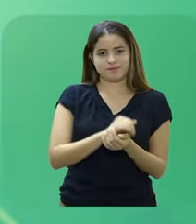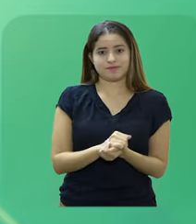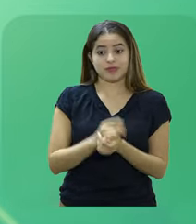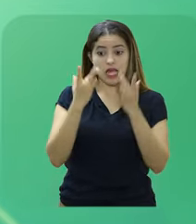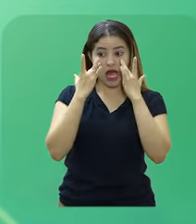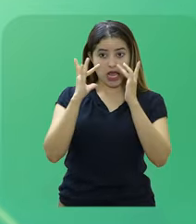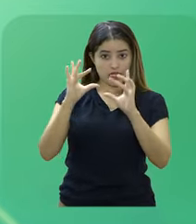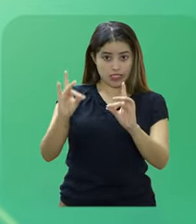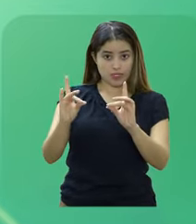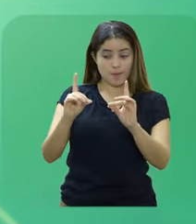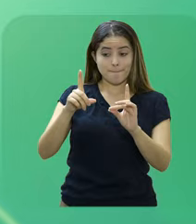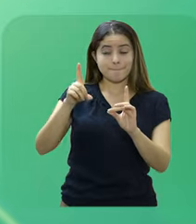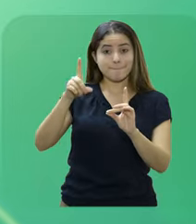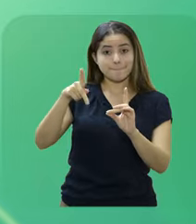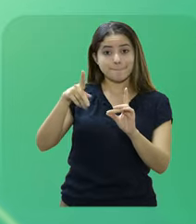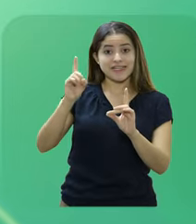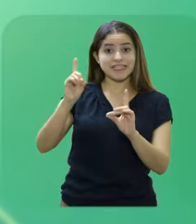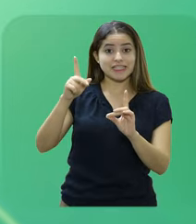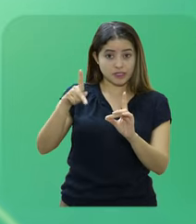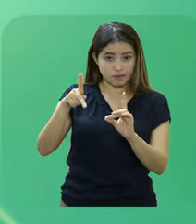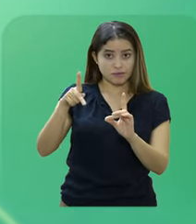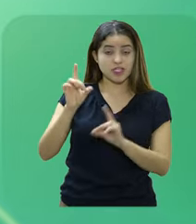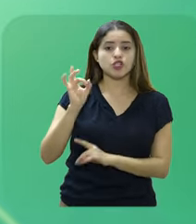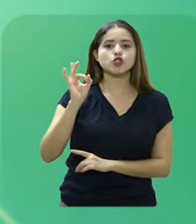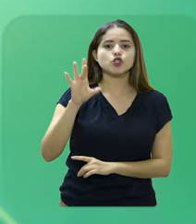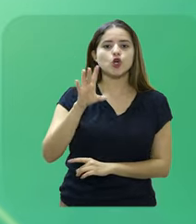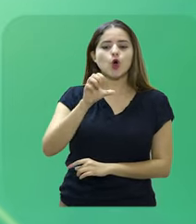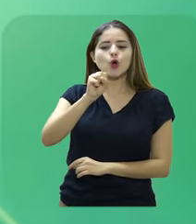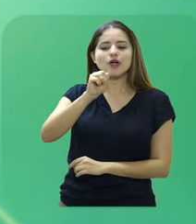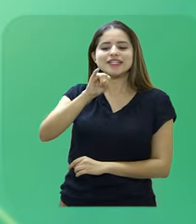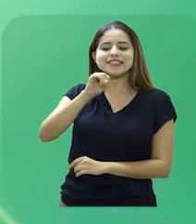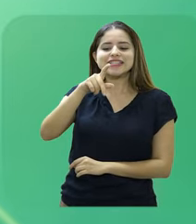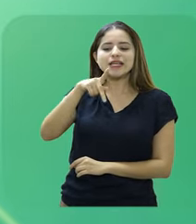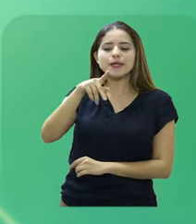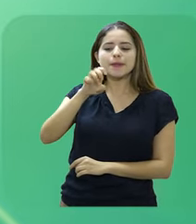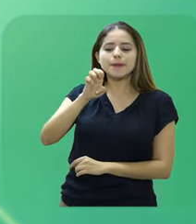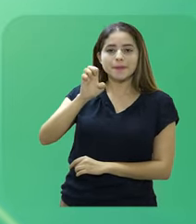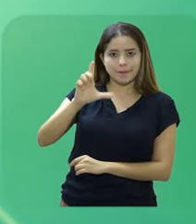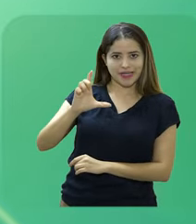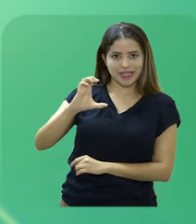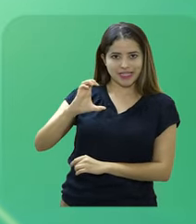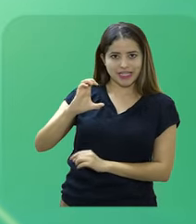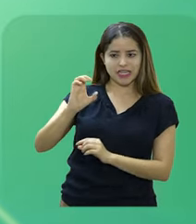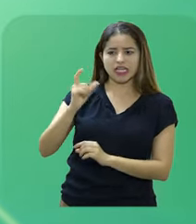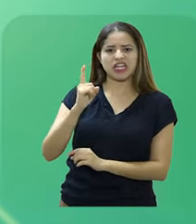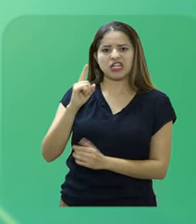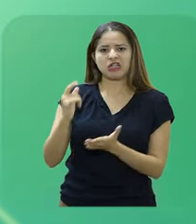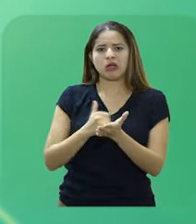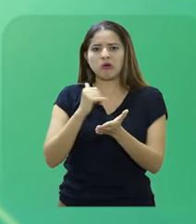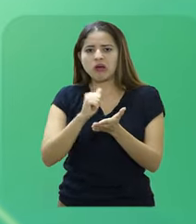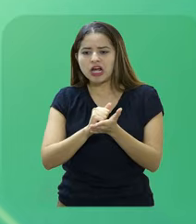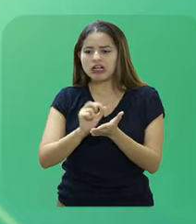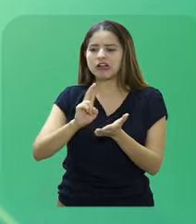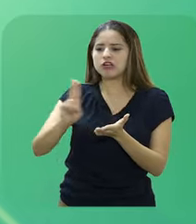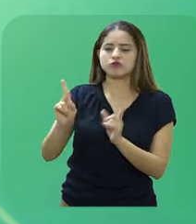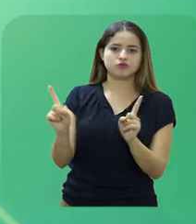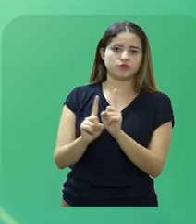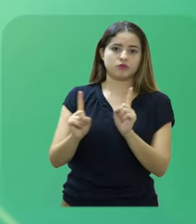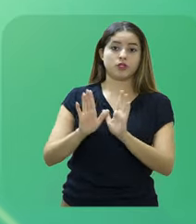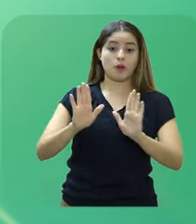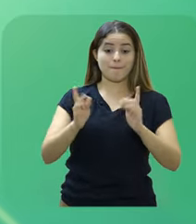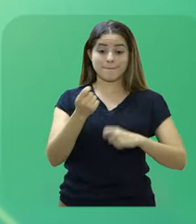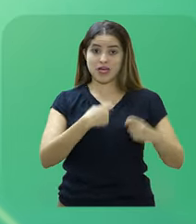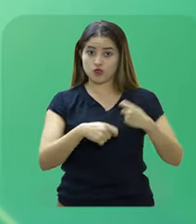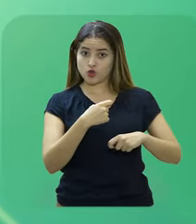PDP. E atenção! O PDP que segue para o CPEC não é um registro nominal. Então, o